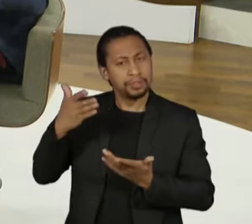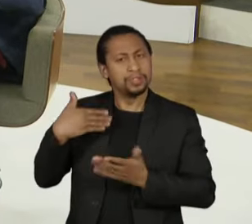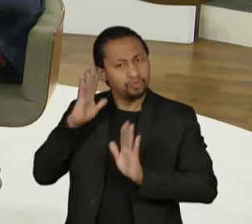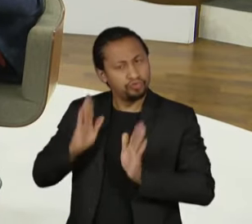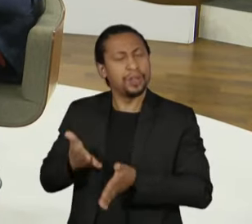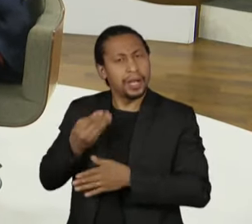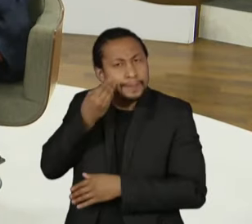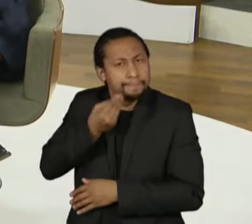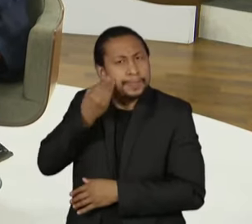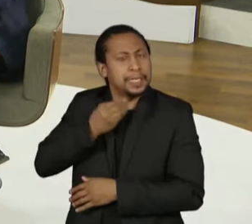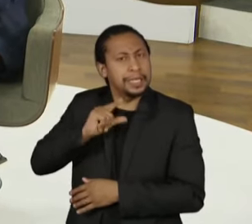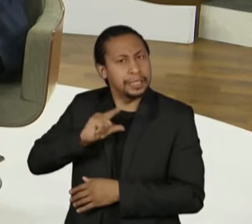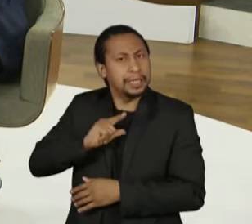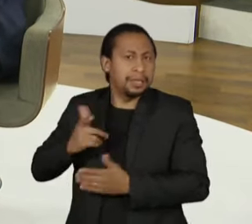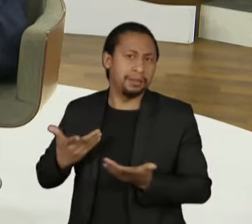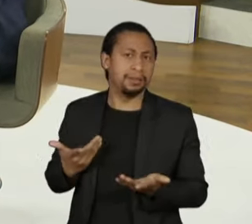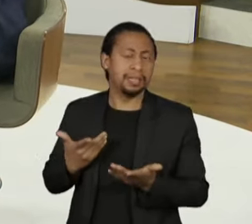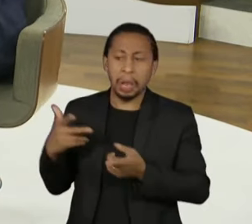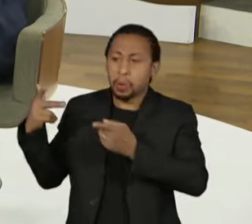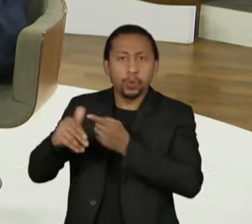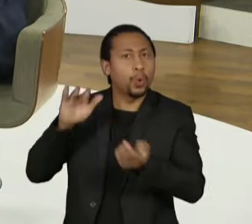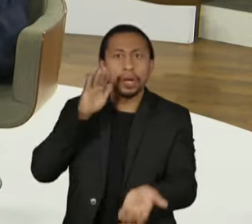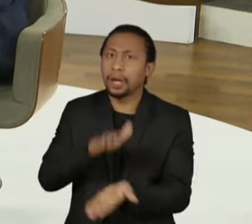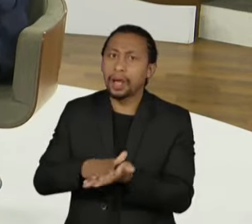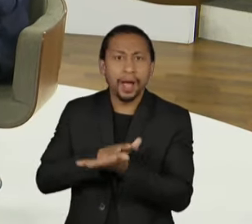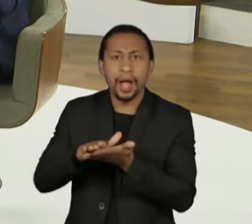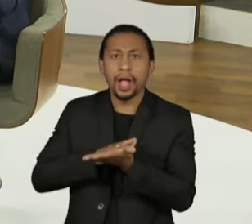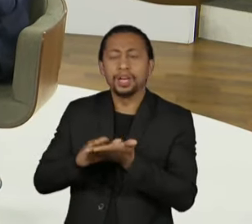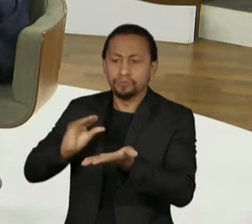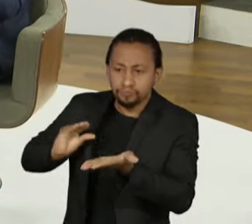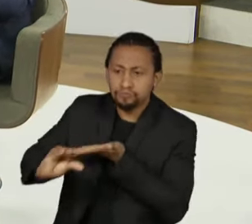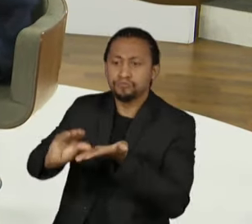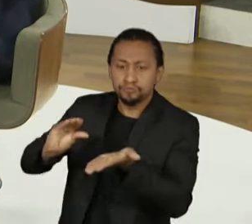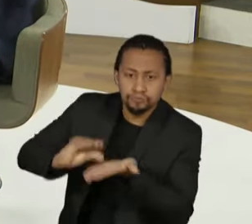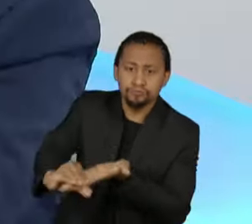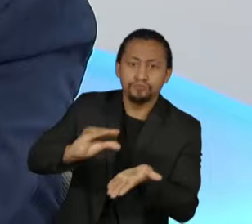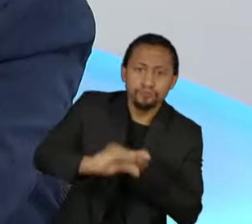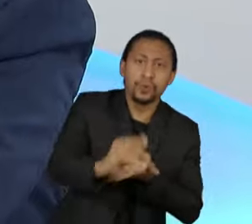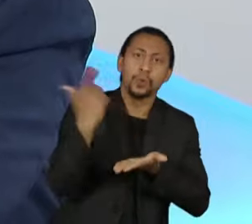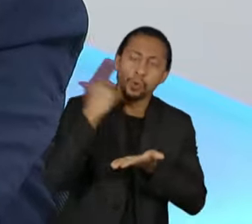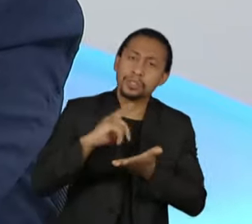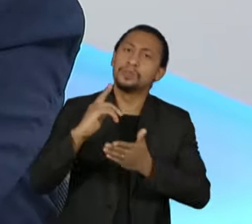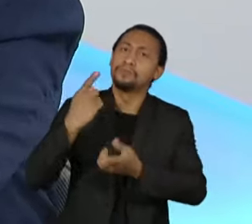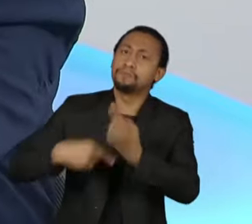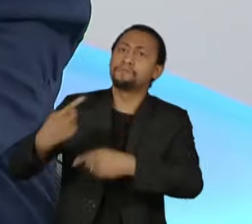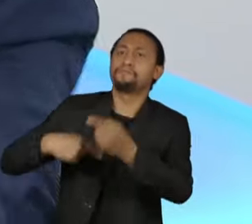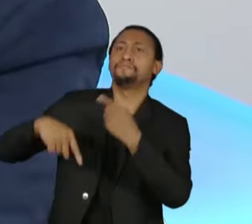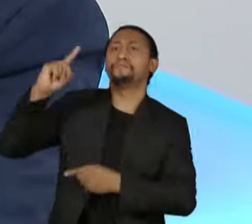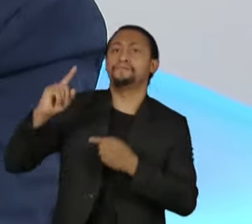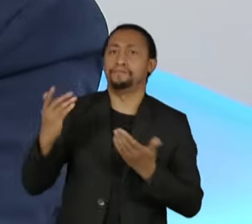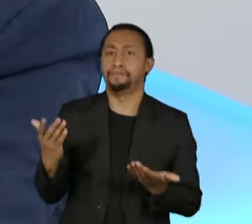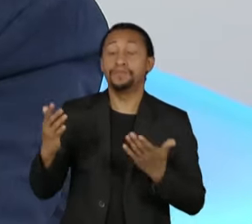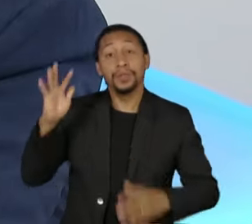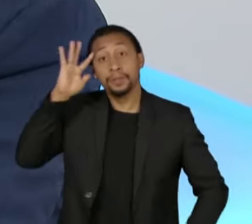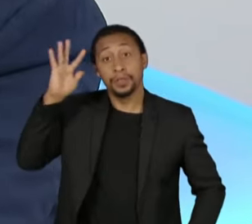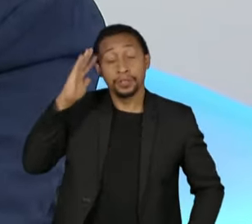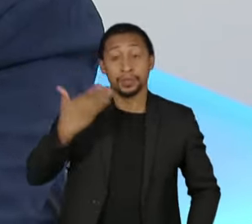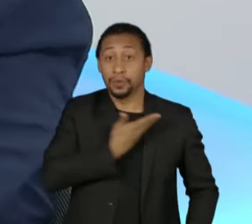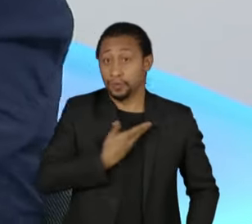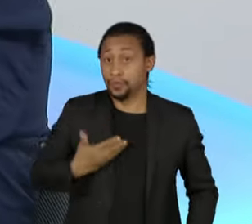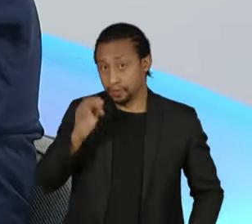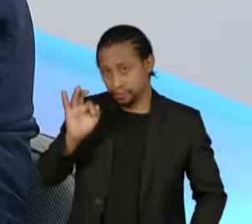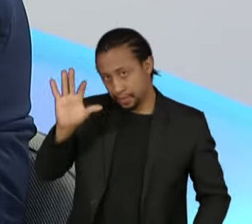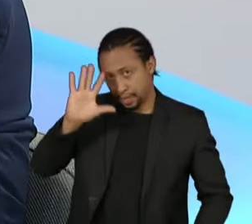Quando a gente, você tem uma despesa que é elevada em todo, imagina no governo federal, do consumo de energia.